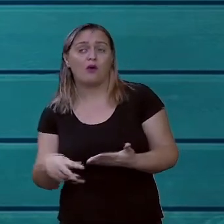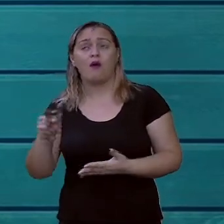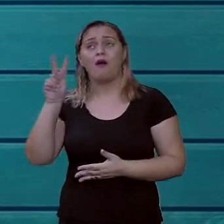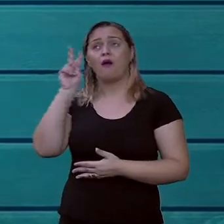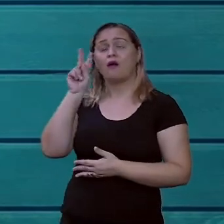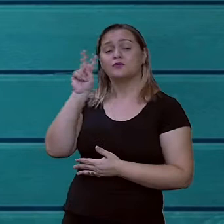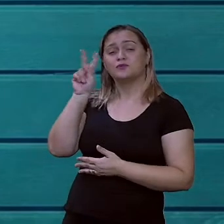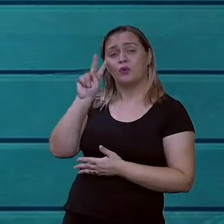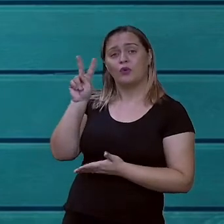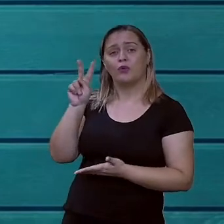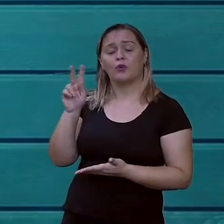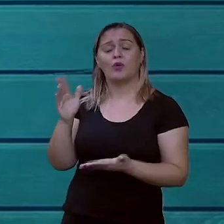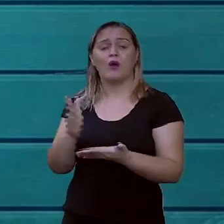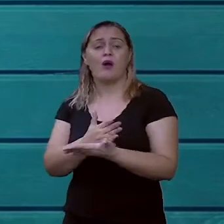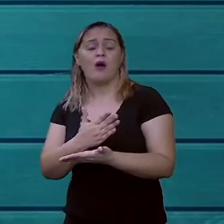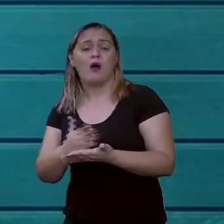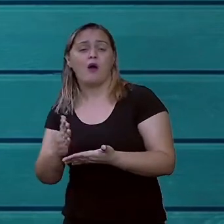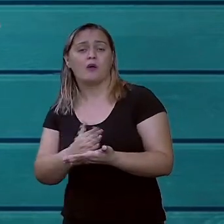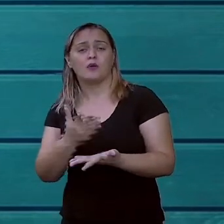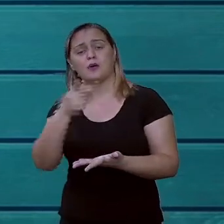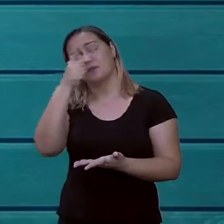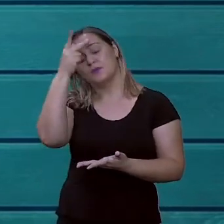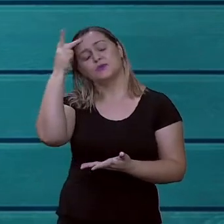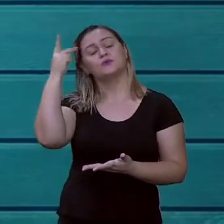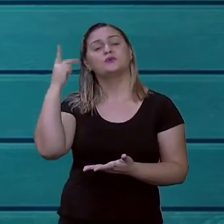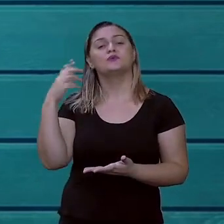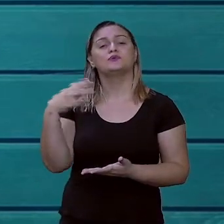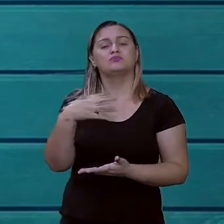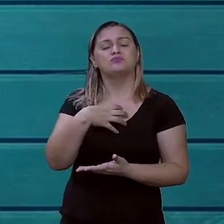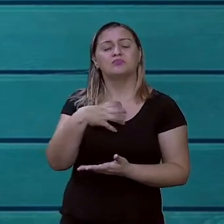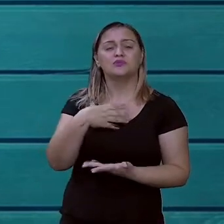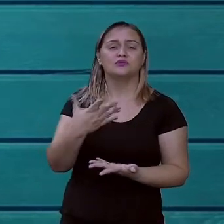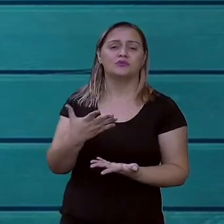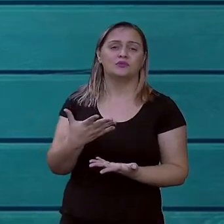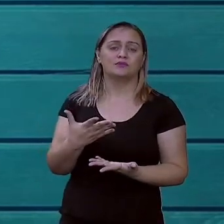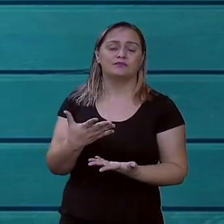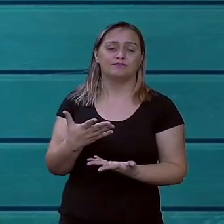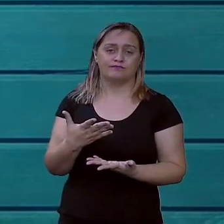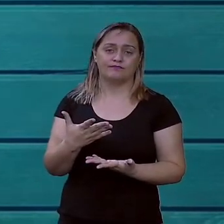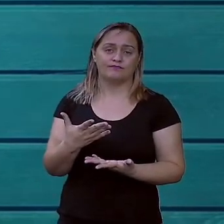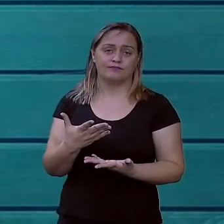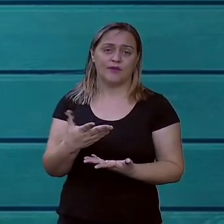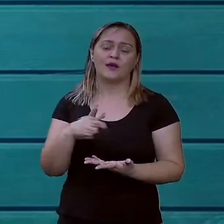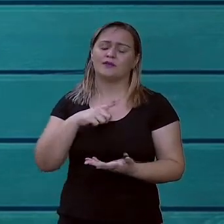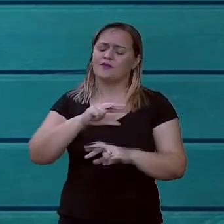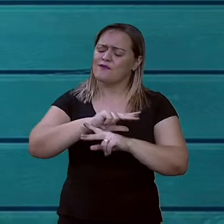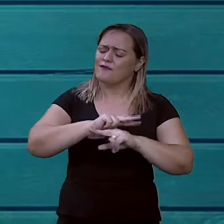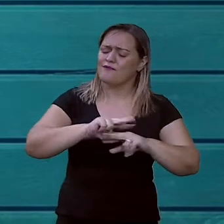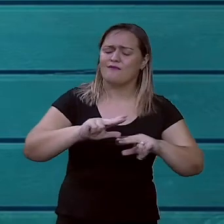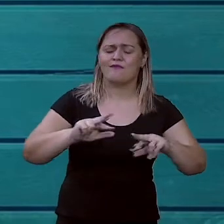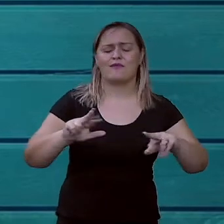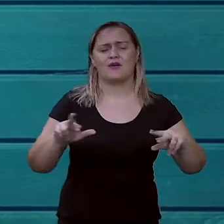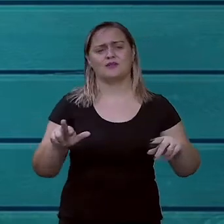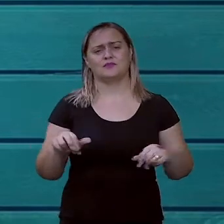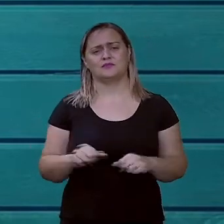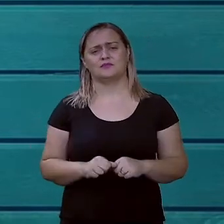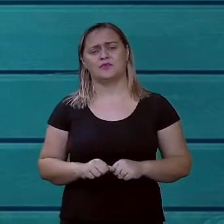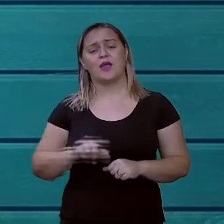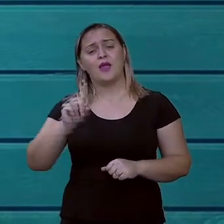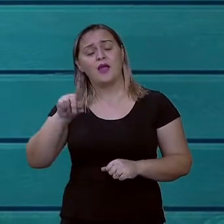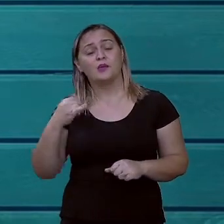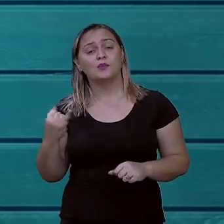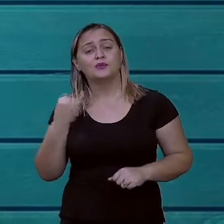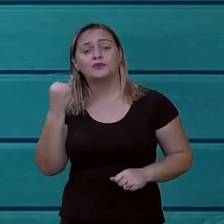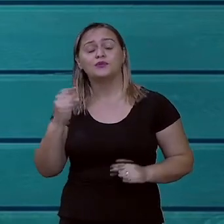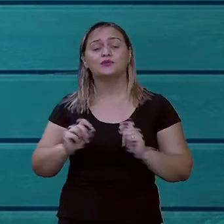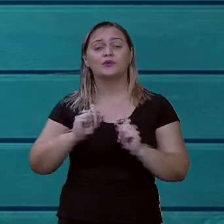alguns casos, o racismo na atualidade e por aí vai. Então, é muito importante fazer um recorte